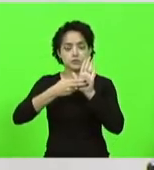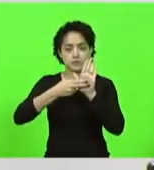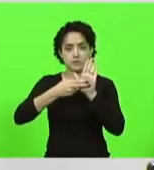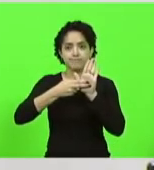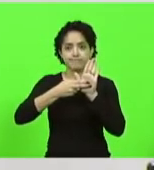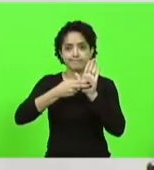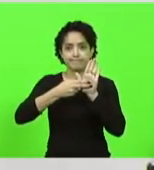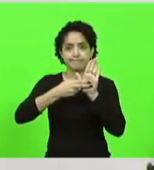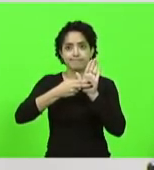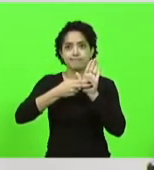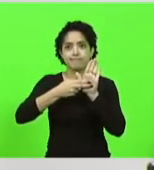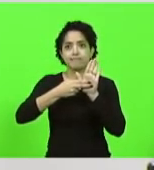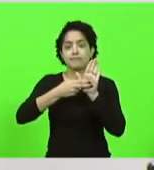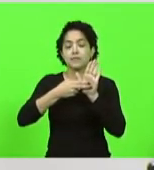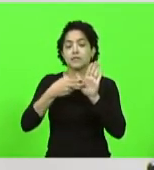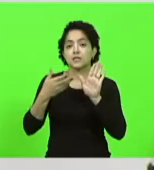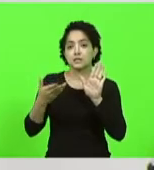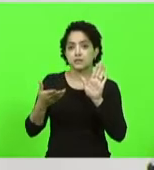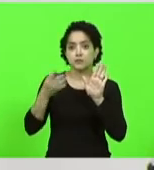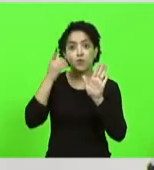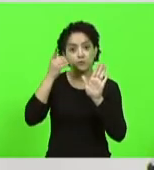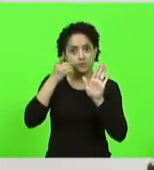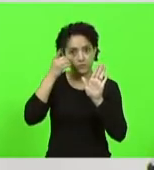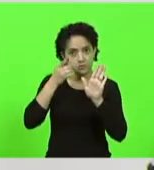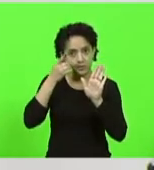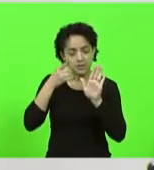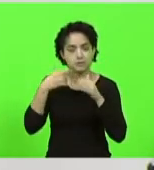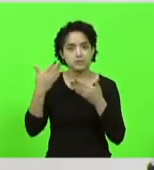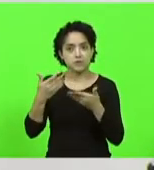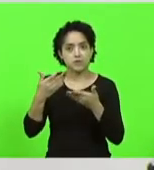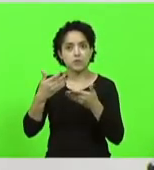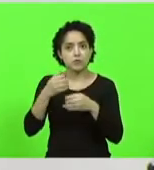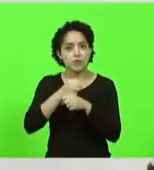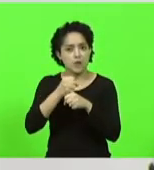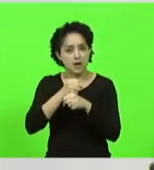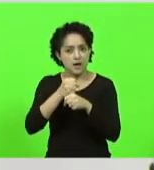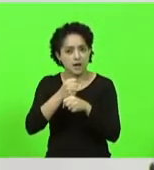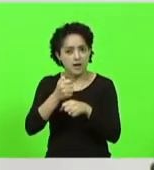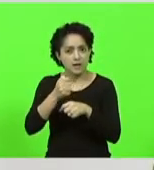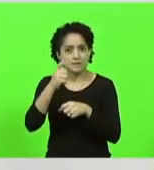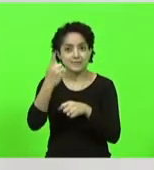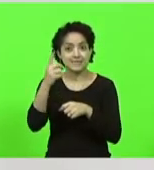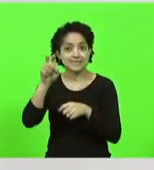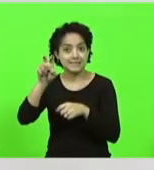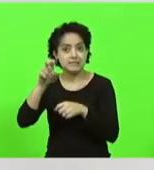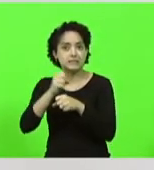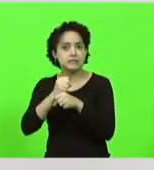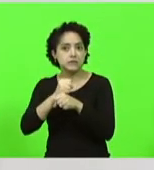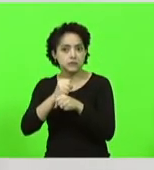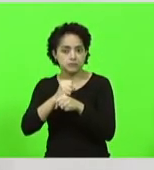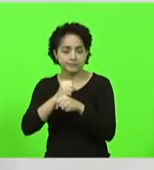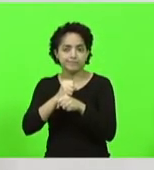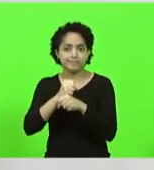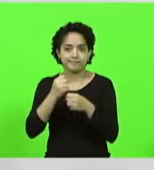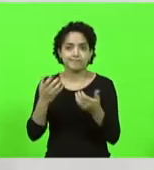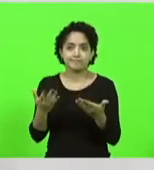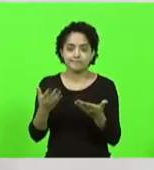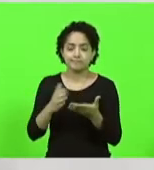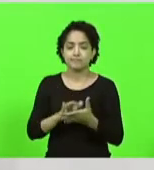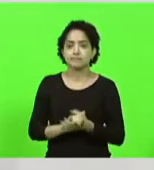portanto já se vai quase 15 anos é normal